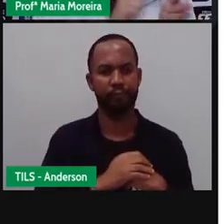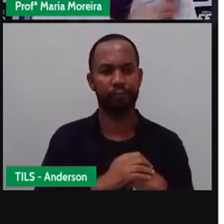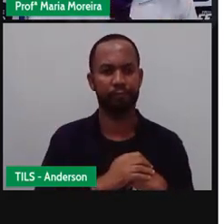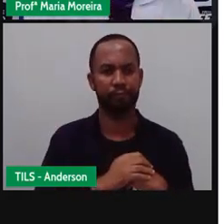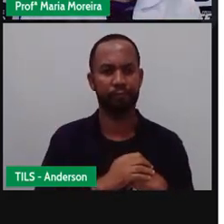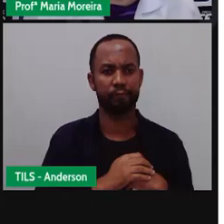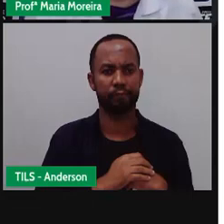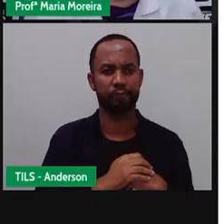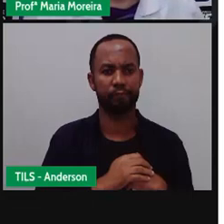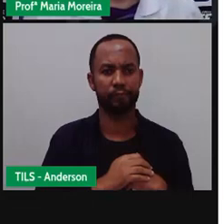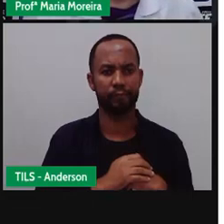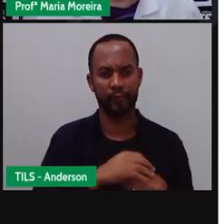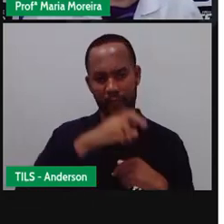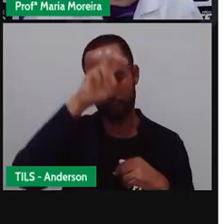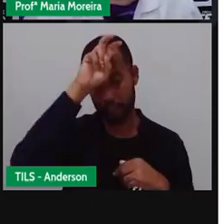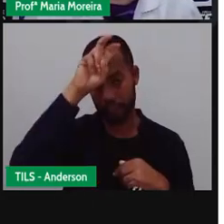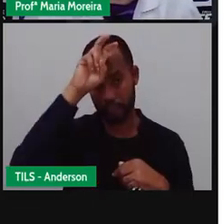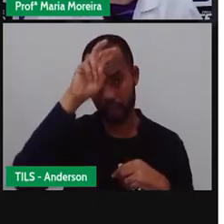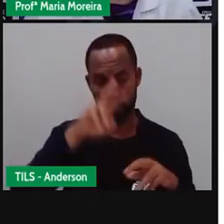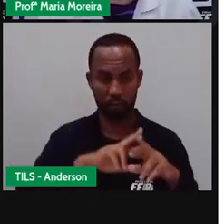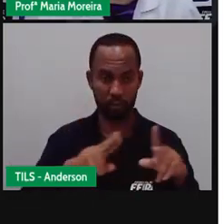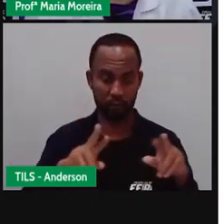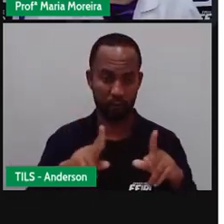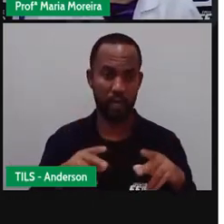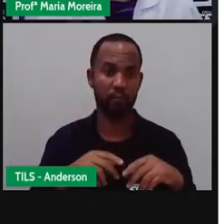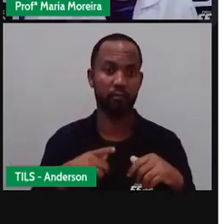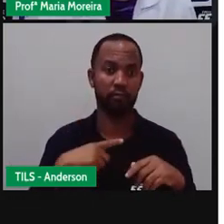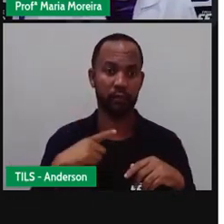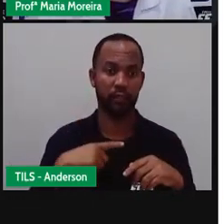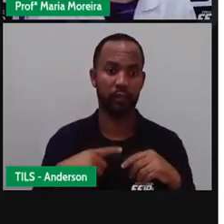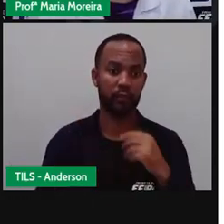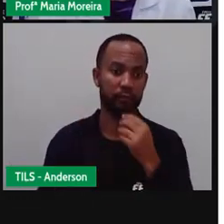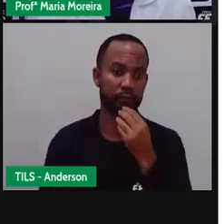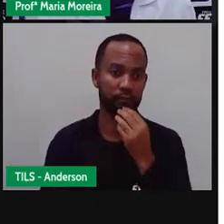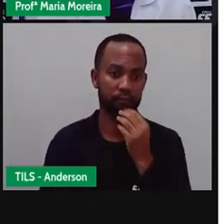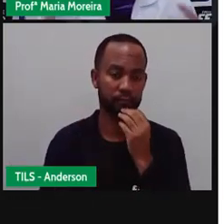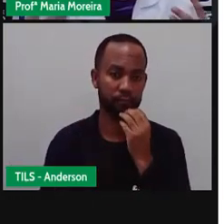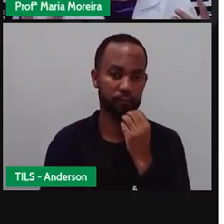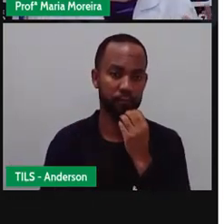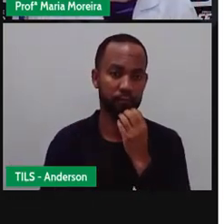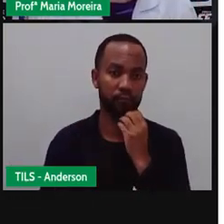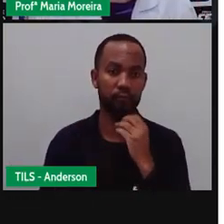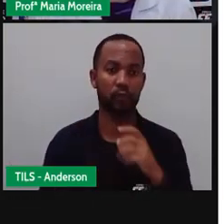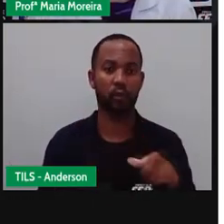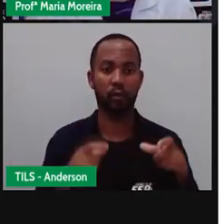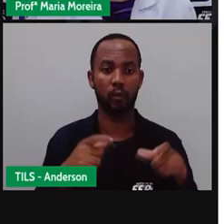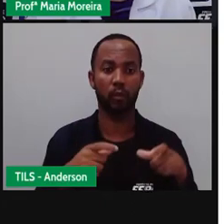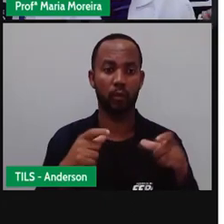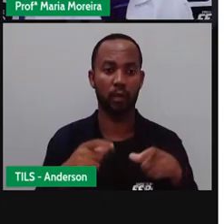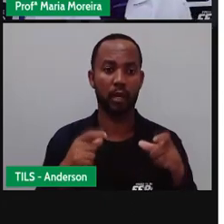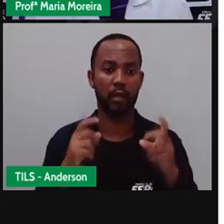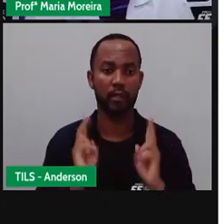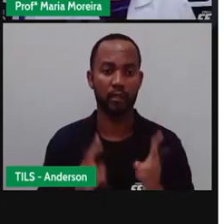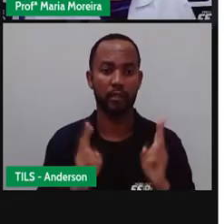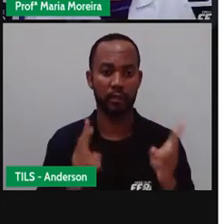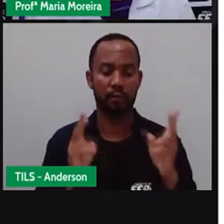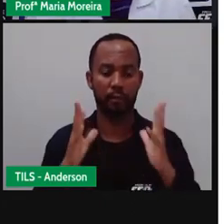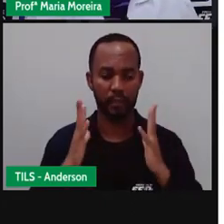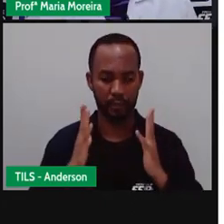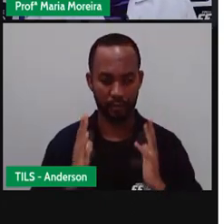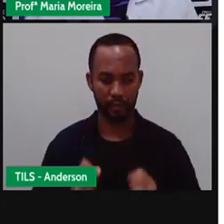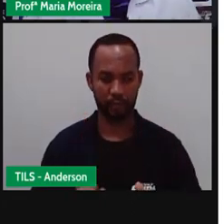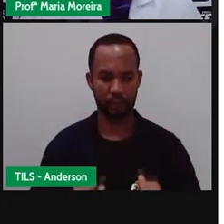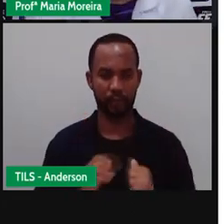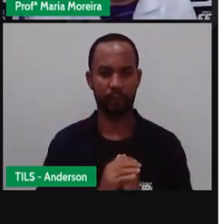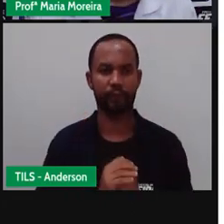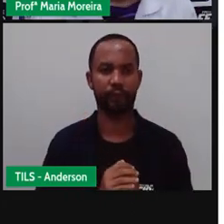No toque-toque Batendo na porta de vocês Então, ó Manter o ambiente O que é sempre limpo Não é isso?